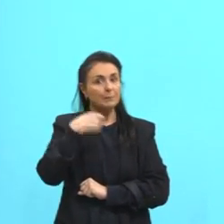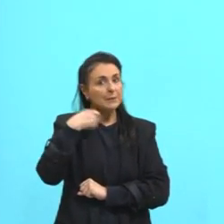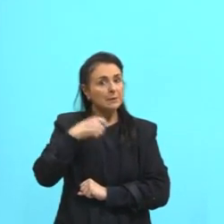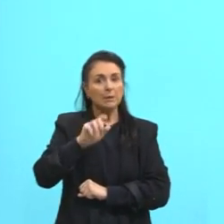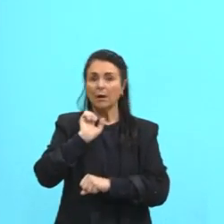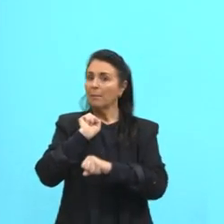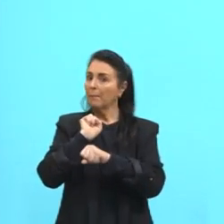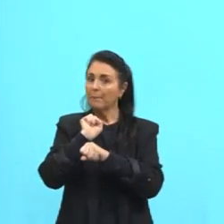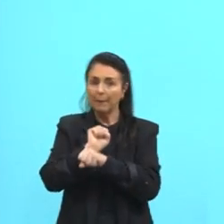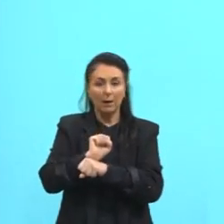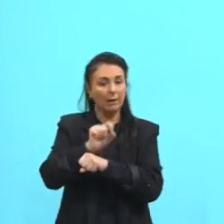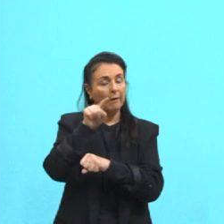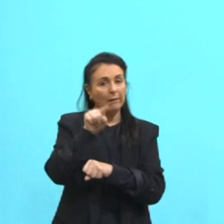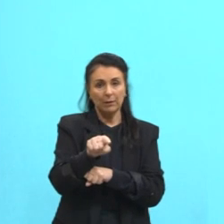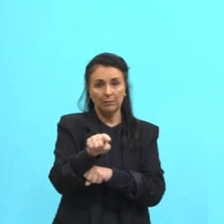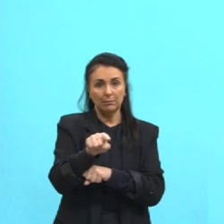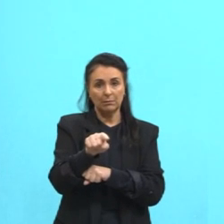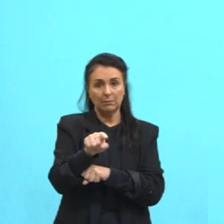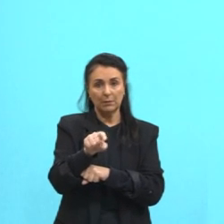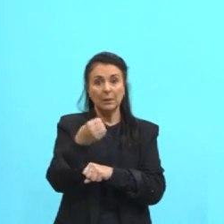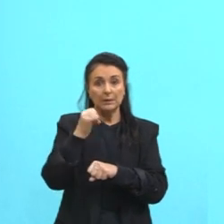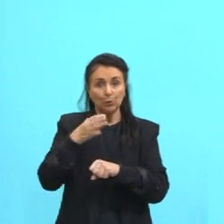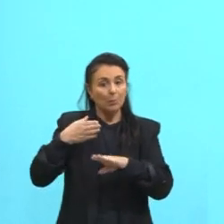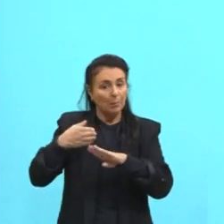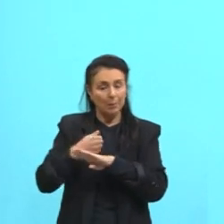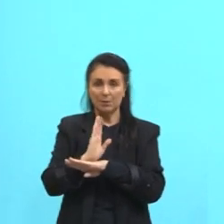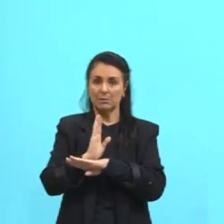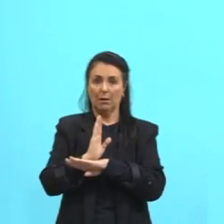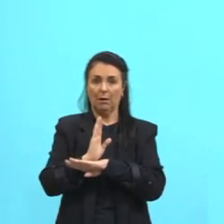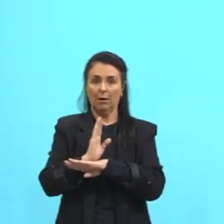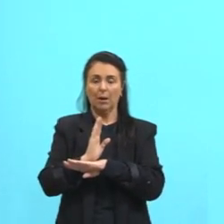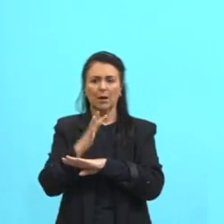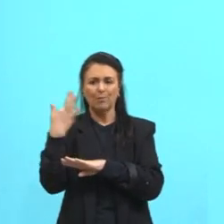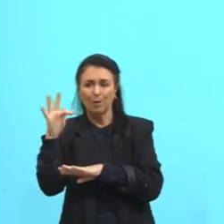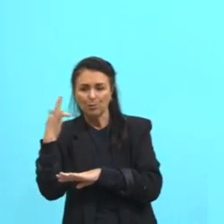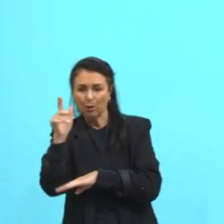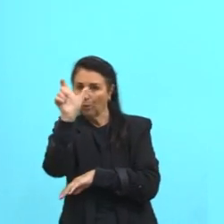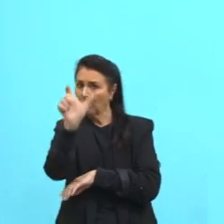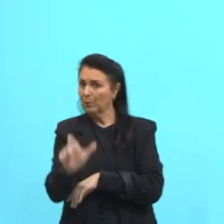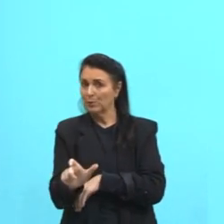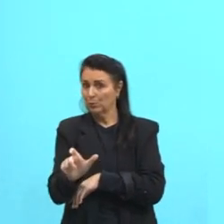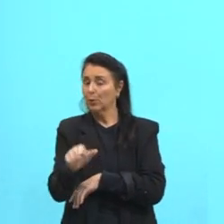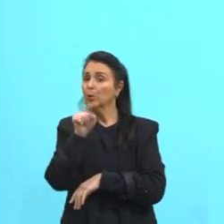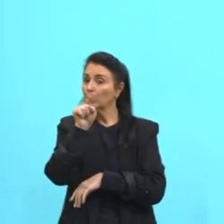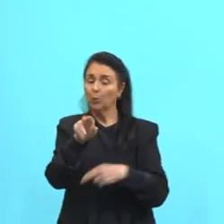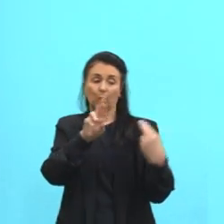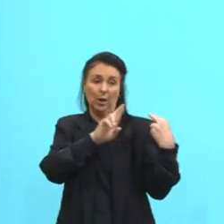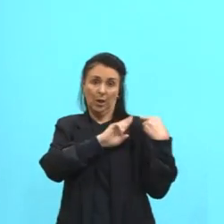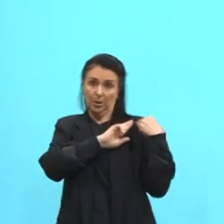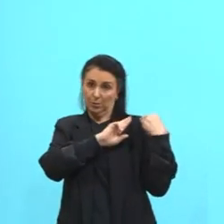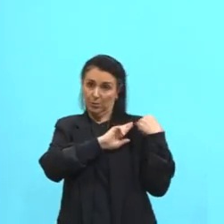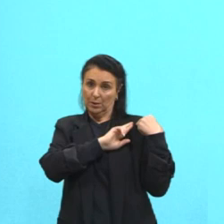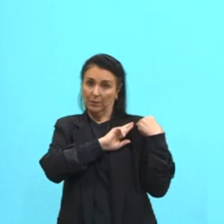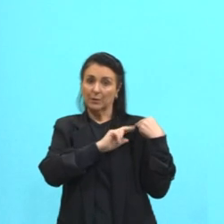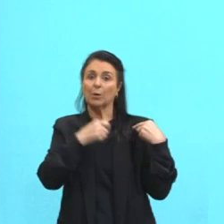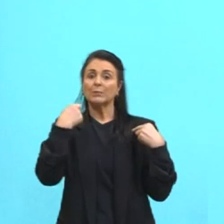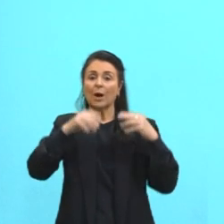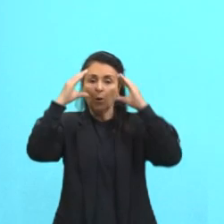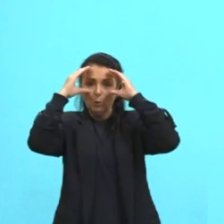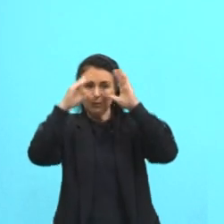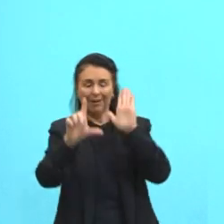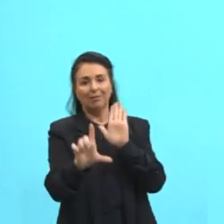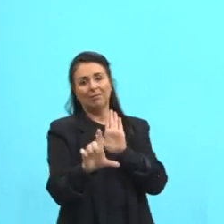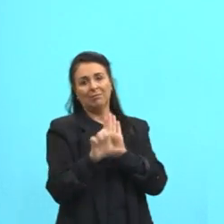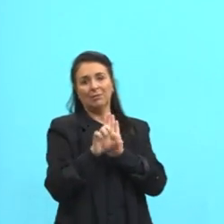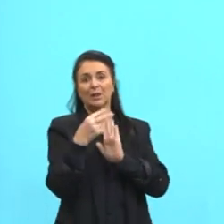vermelho e atropelar alguém, você vai responder por isso. Então, aqui a gente não tem